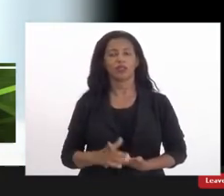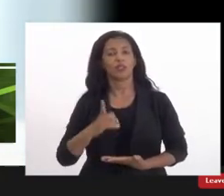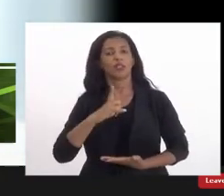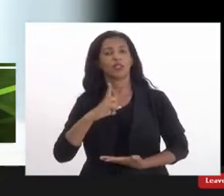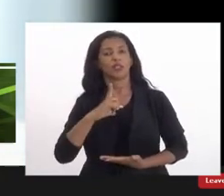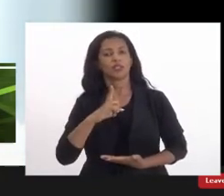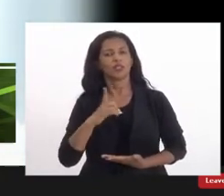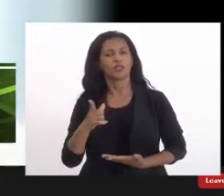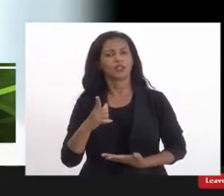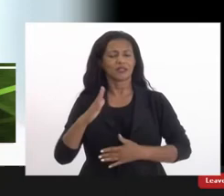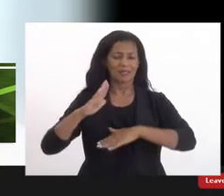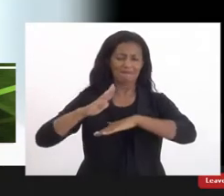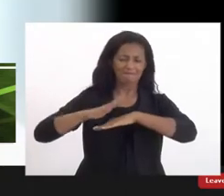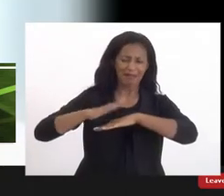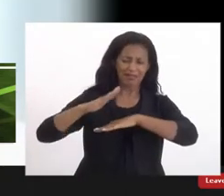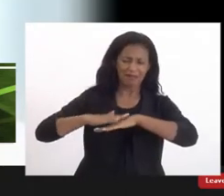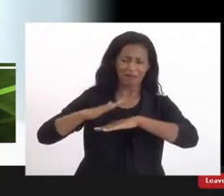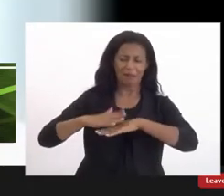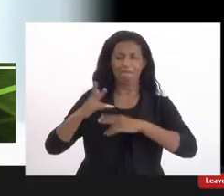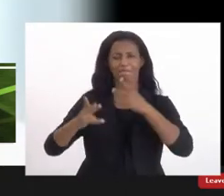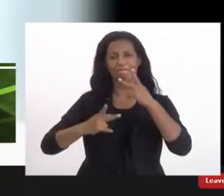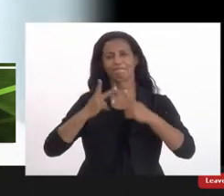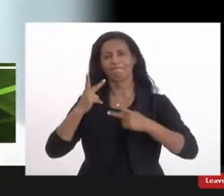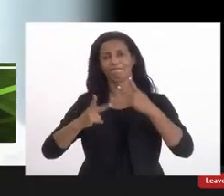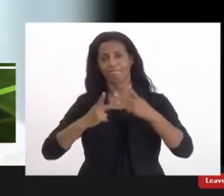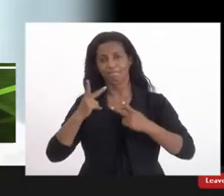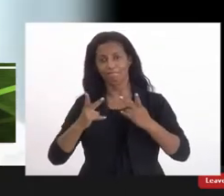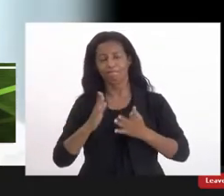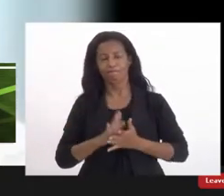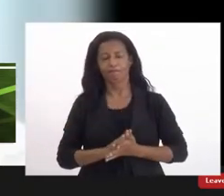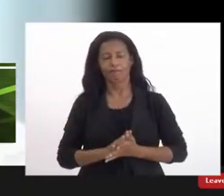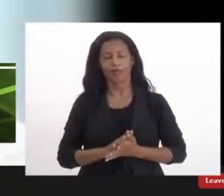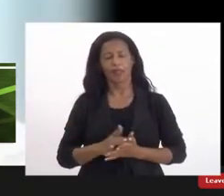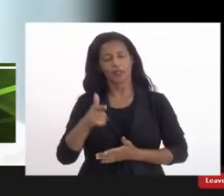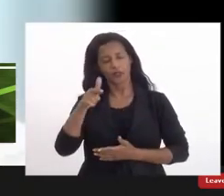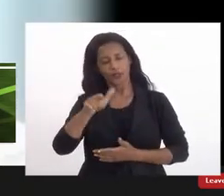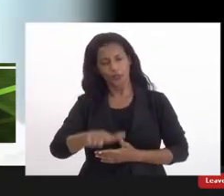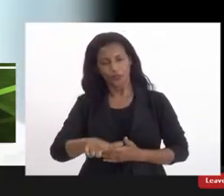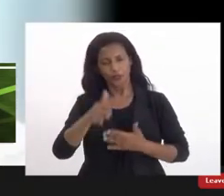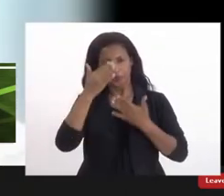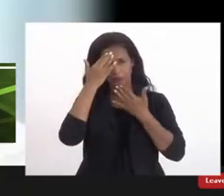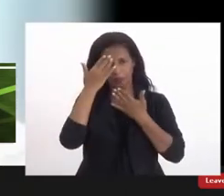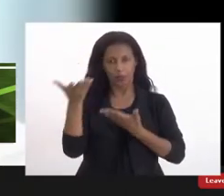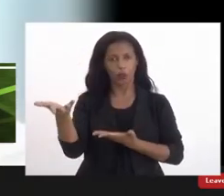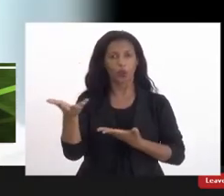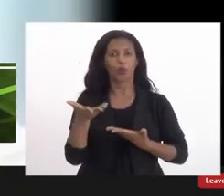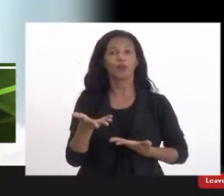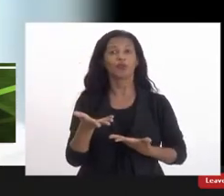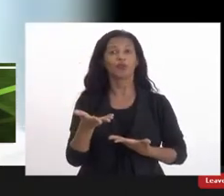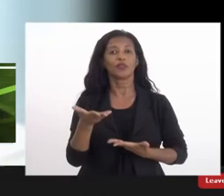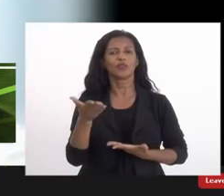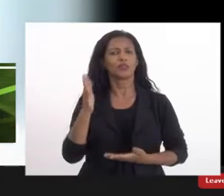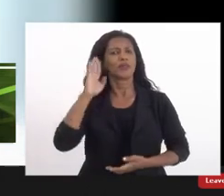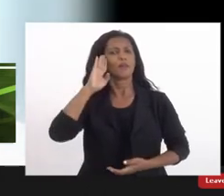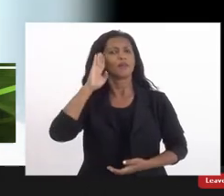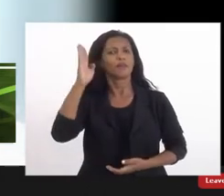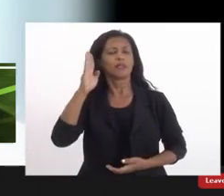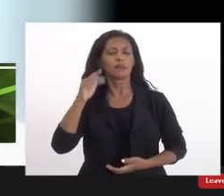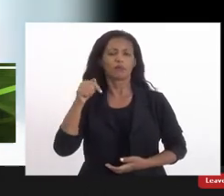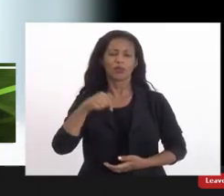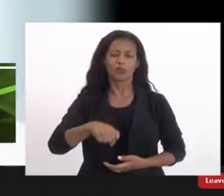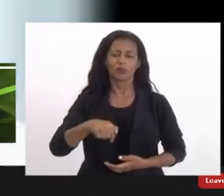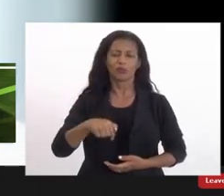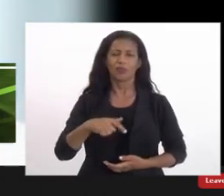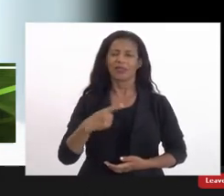ainda para falar mais uma vez agradeço o convite principalmente por estar aqui trocando com essas